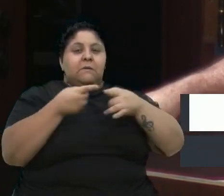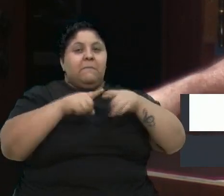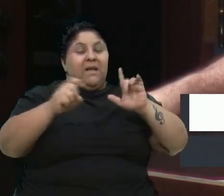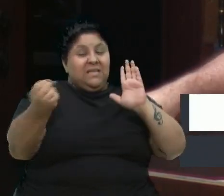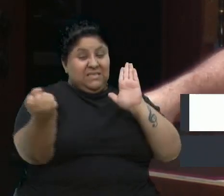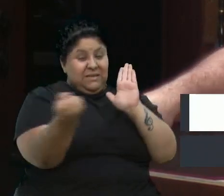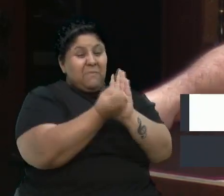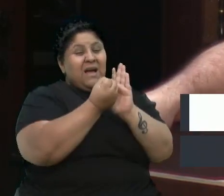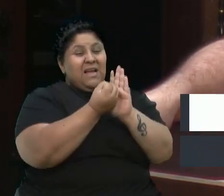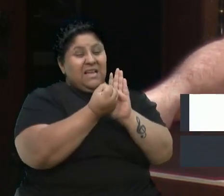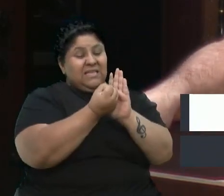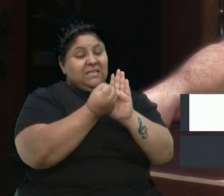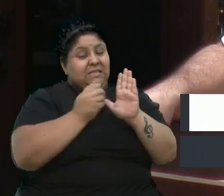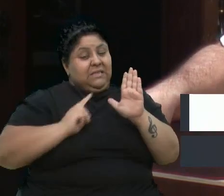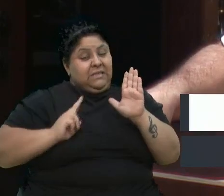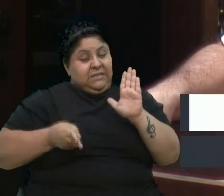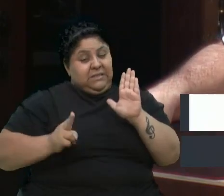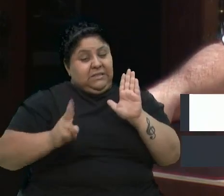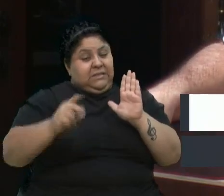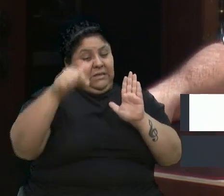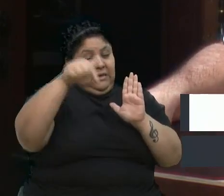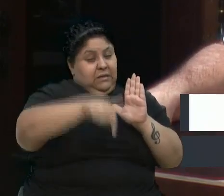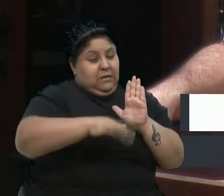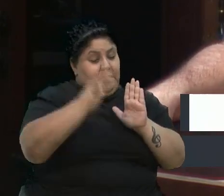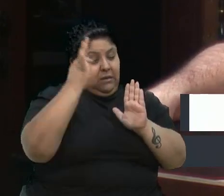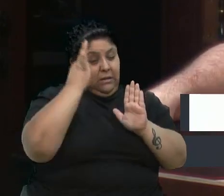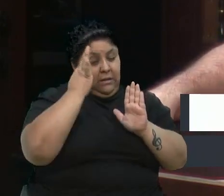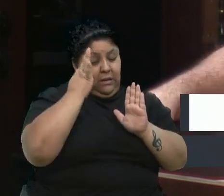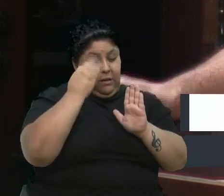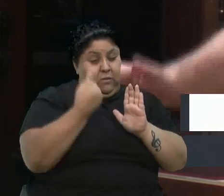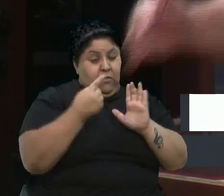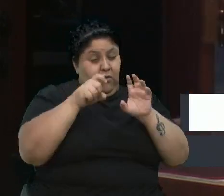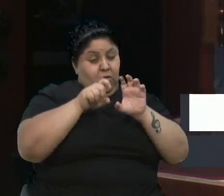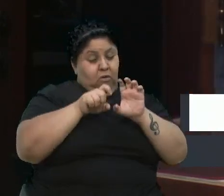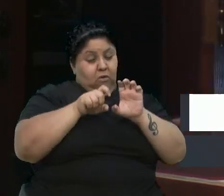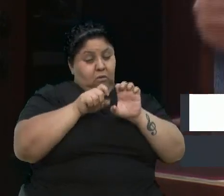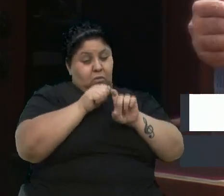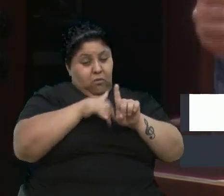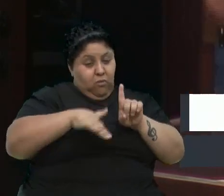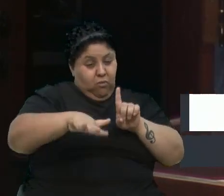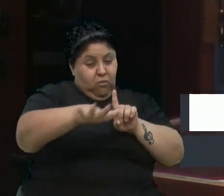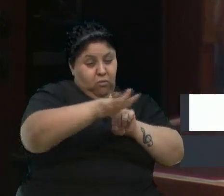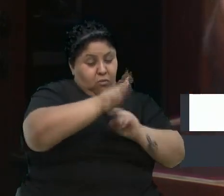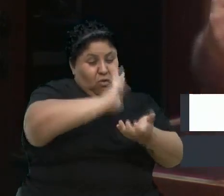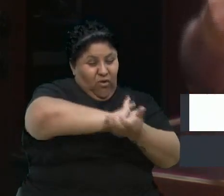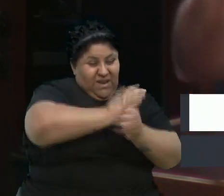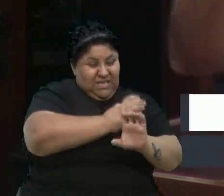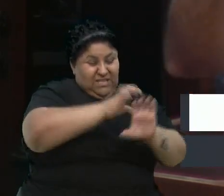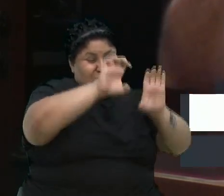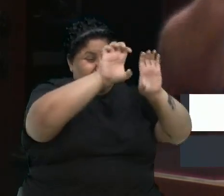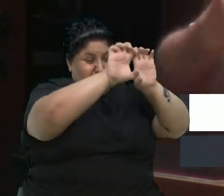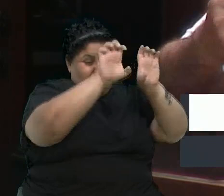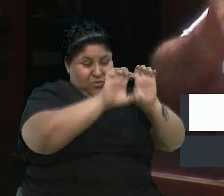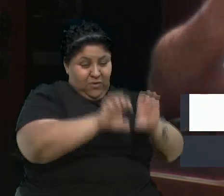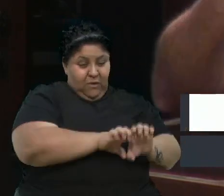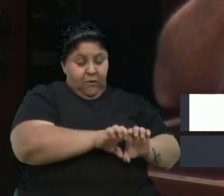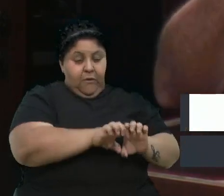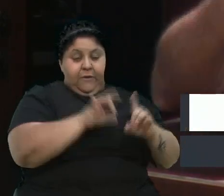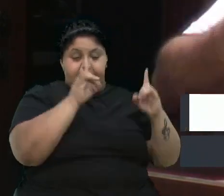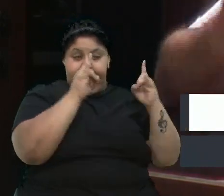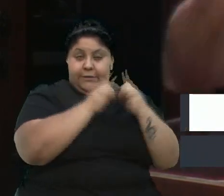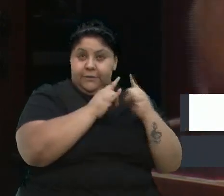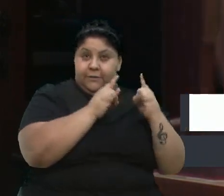escravagista seguem presentes em uma sociedade onde o racismo estrutural, o racismo institucional